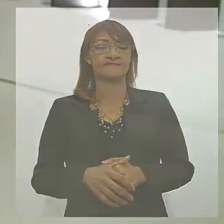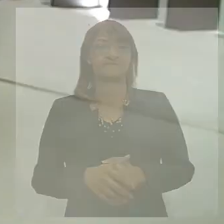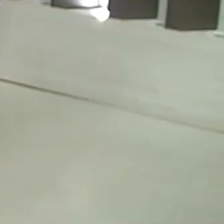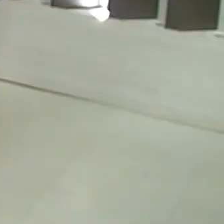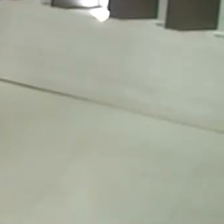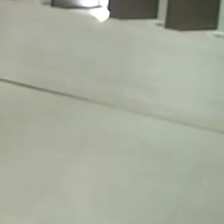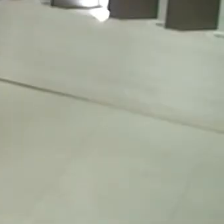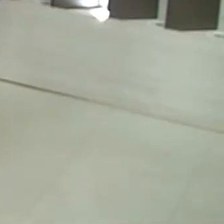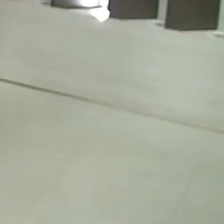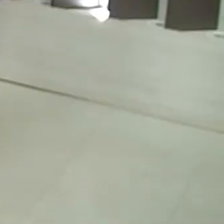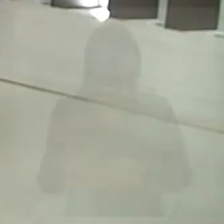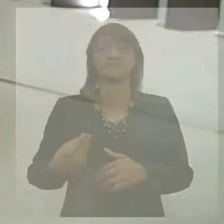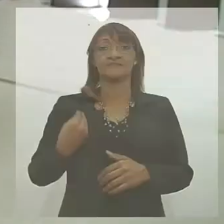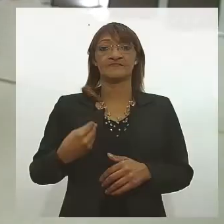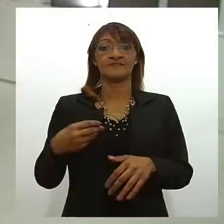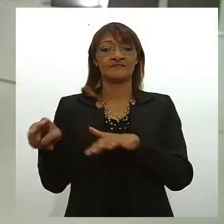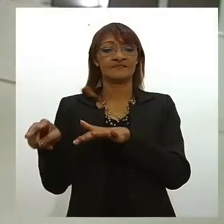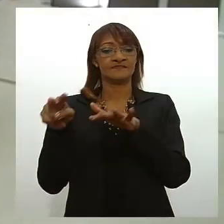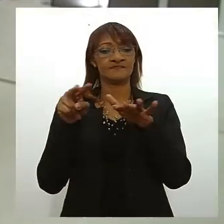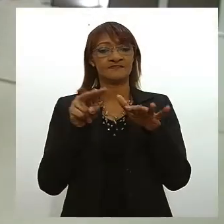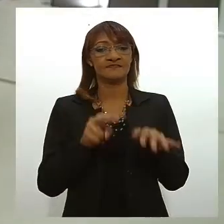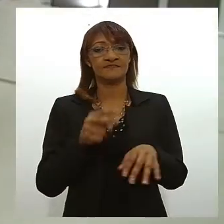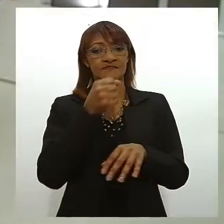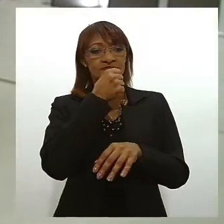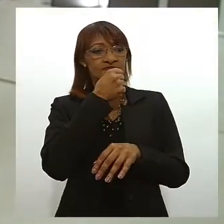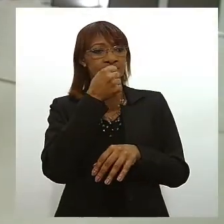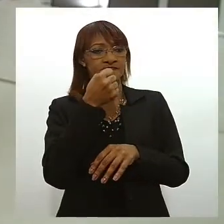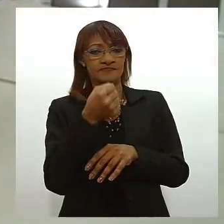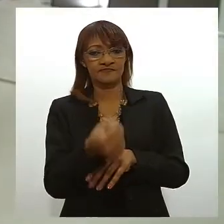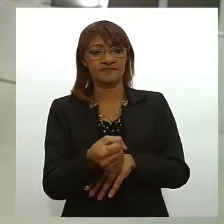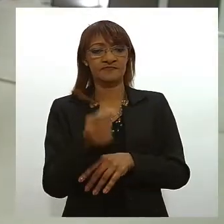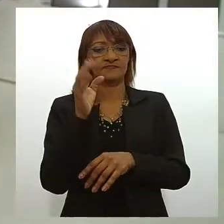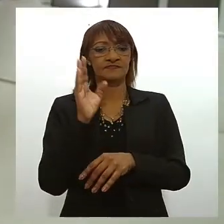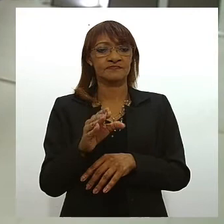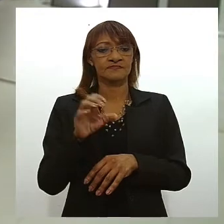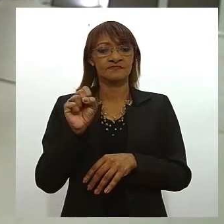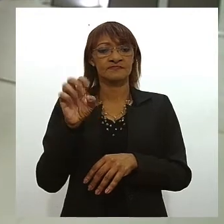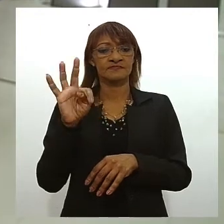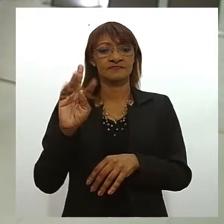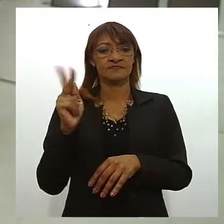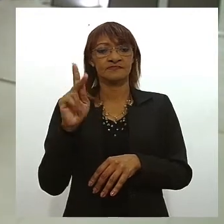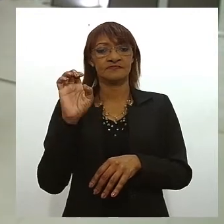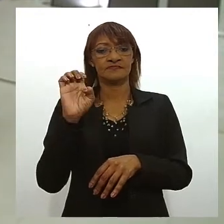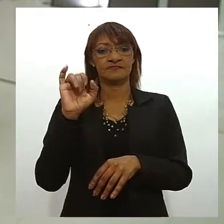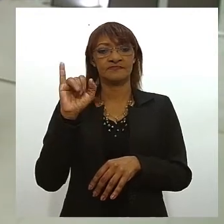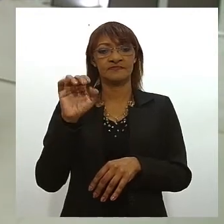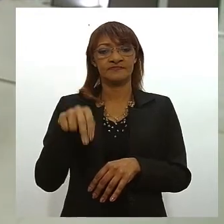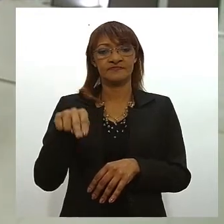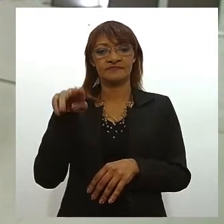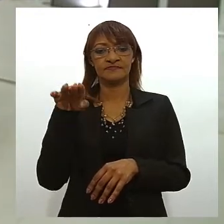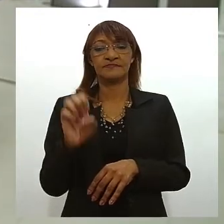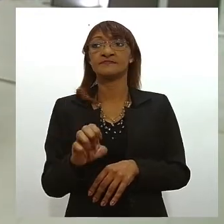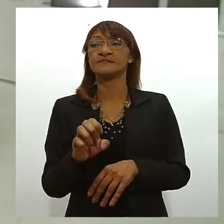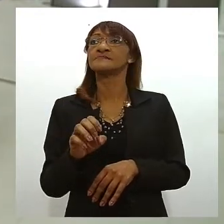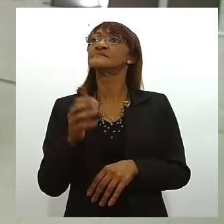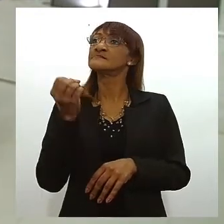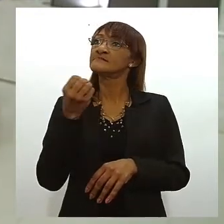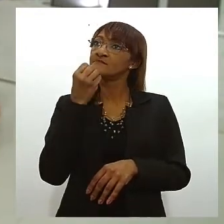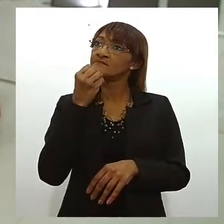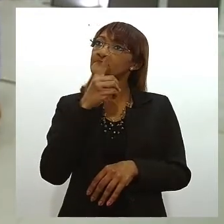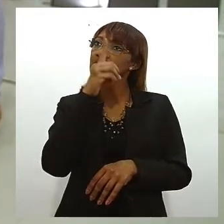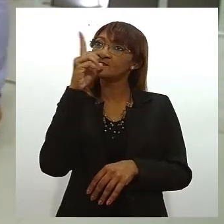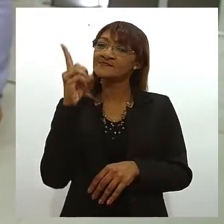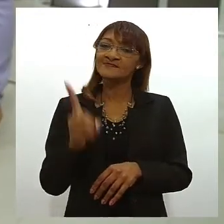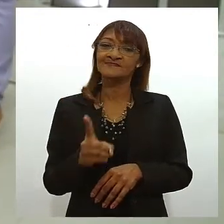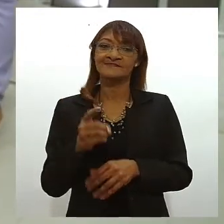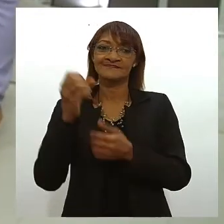quem está comigo durante esta semana é repórter Etienne Fonseca que tem os destaques do parlamento estadual nesta quarta-feira Etienne muito bom